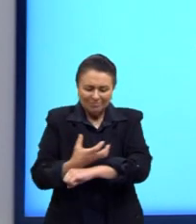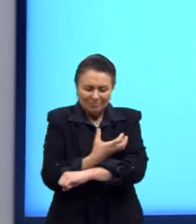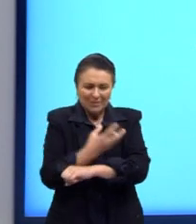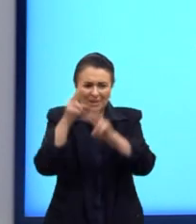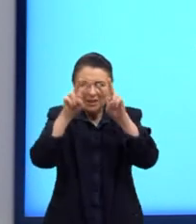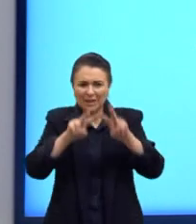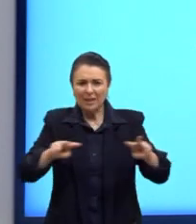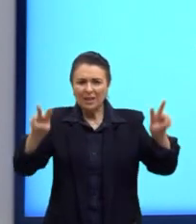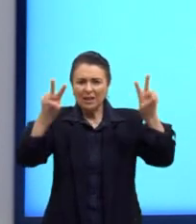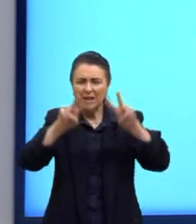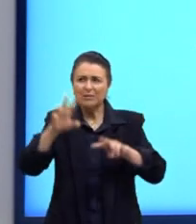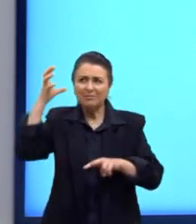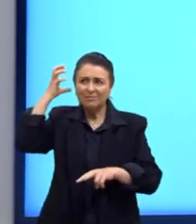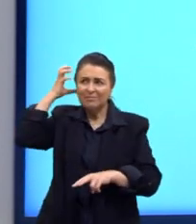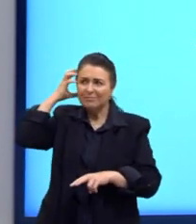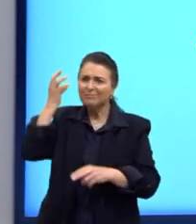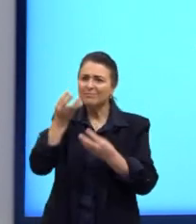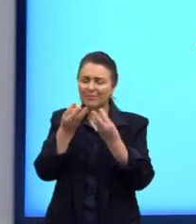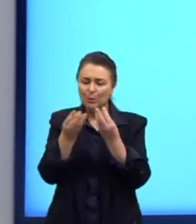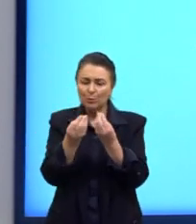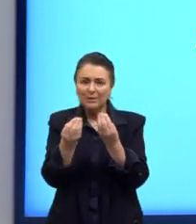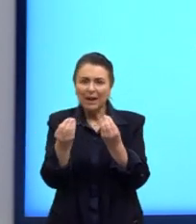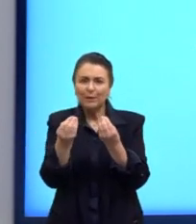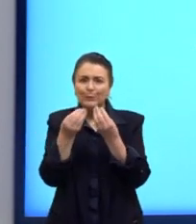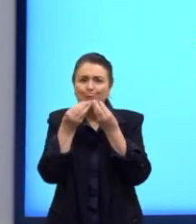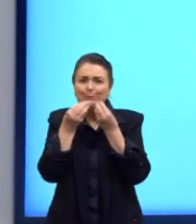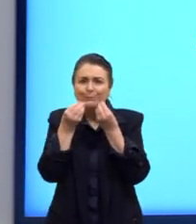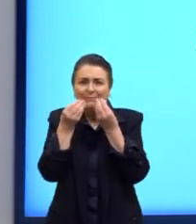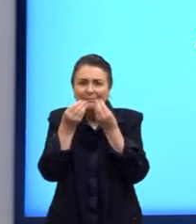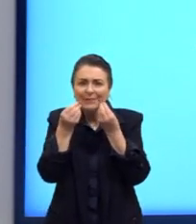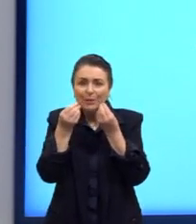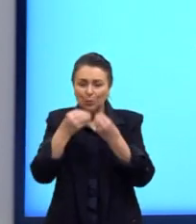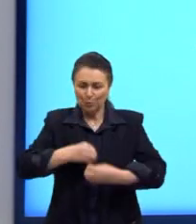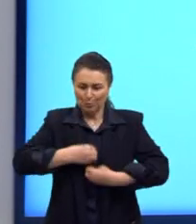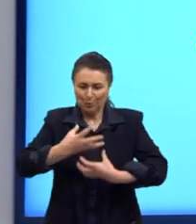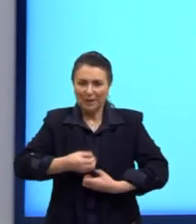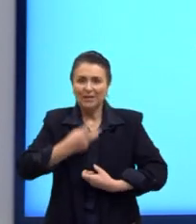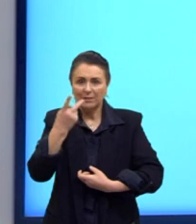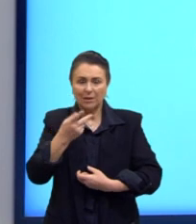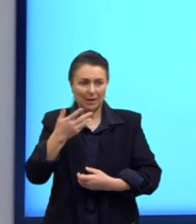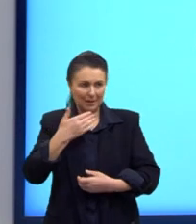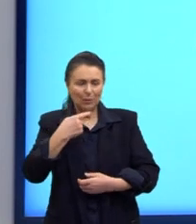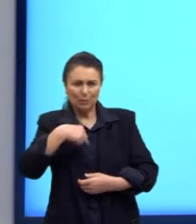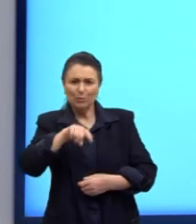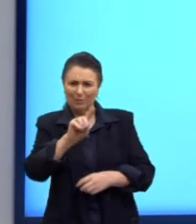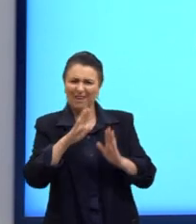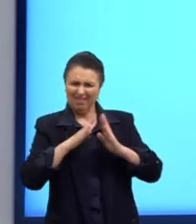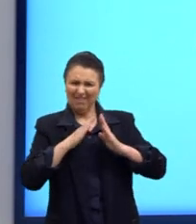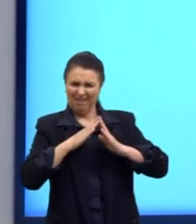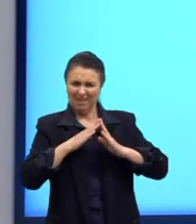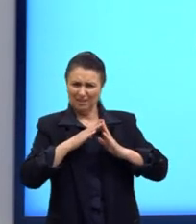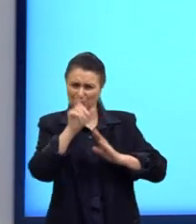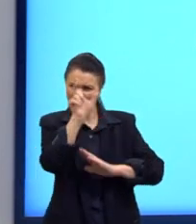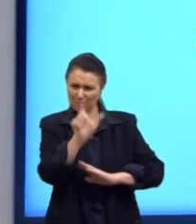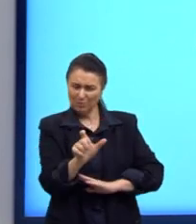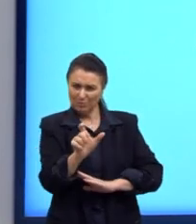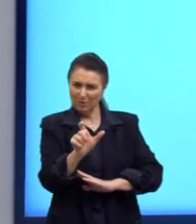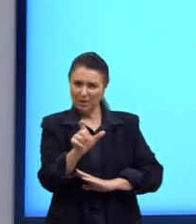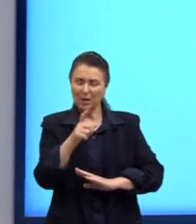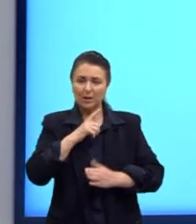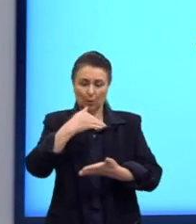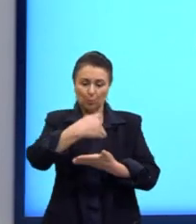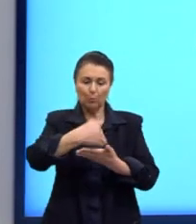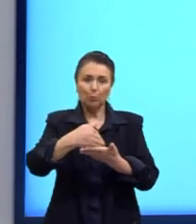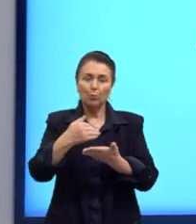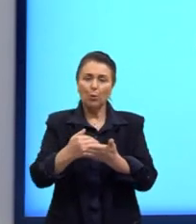visão, da audição, do paladar, do tato, o que o poeta está falando. Sabe quando a gente vai na casa de alguém e alguém fez, sei lá, um bolo